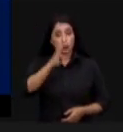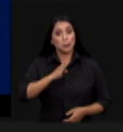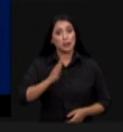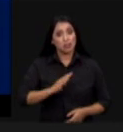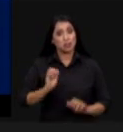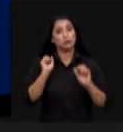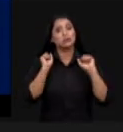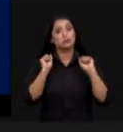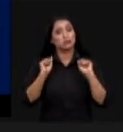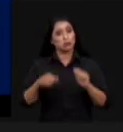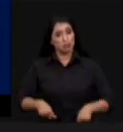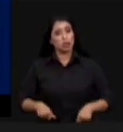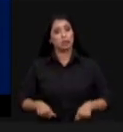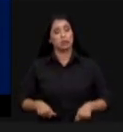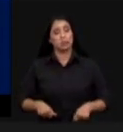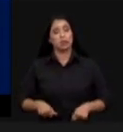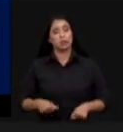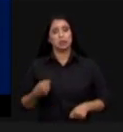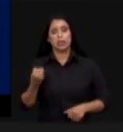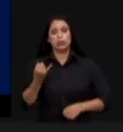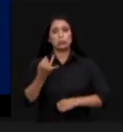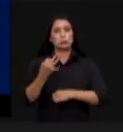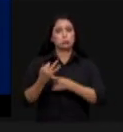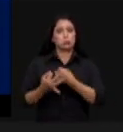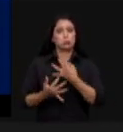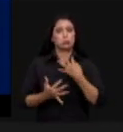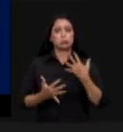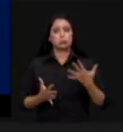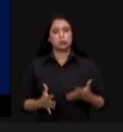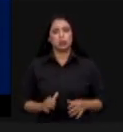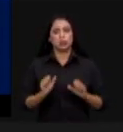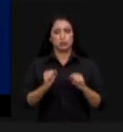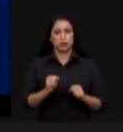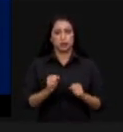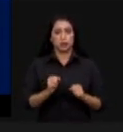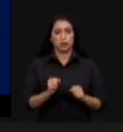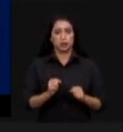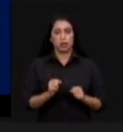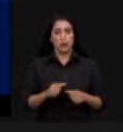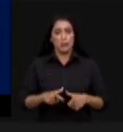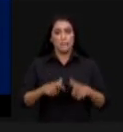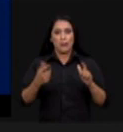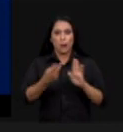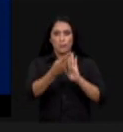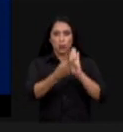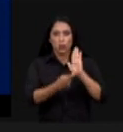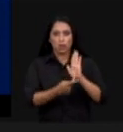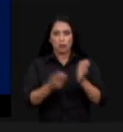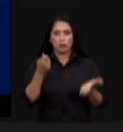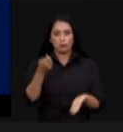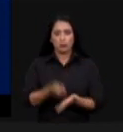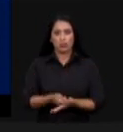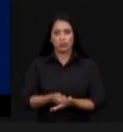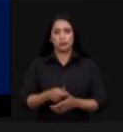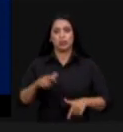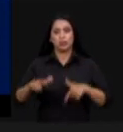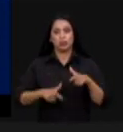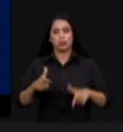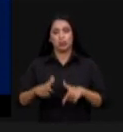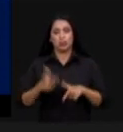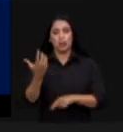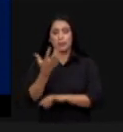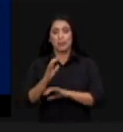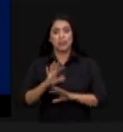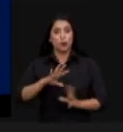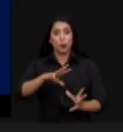capacidade, em termos de números, realmente, e vai construir o maior programa de pagamento de serviços ambientais do mundo,